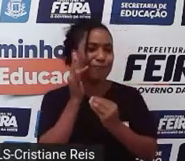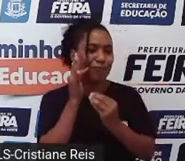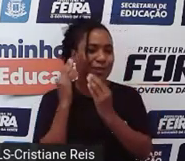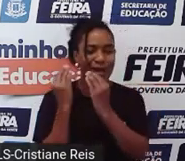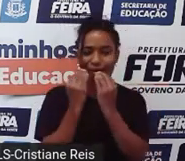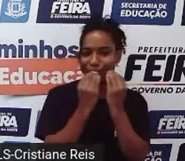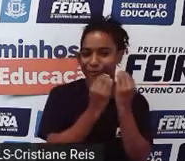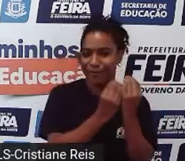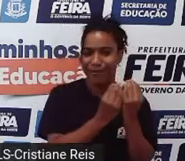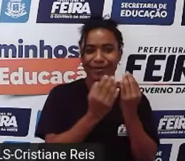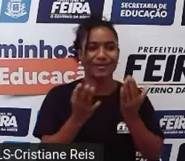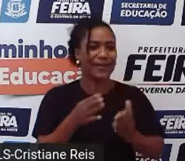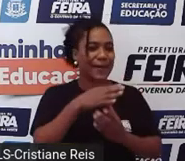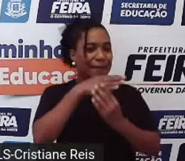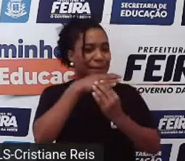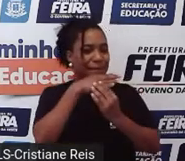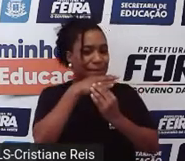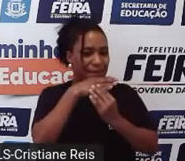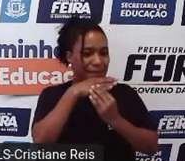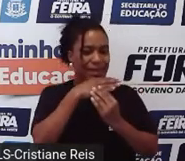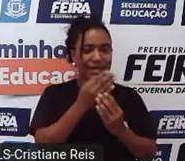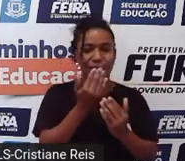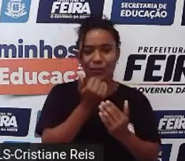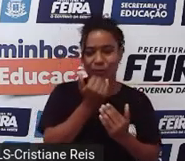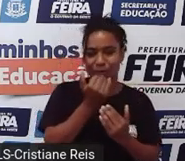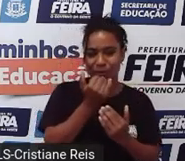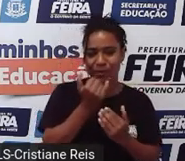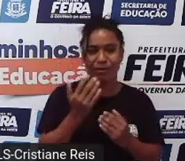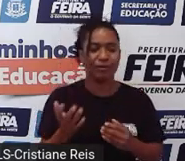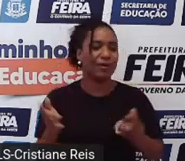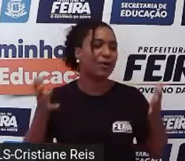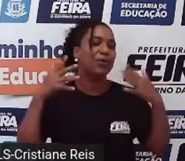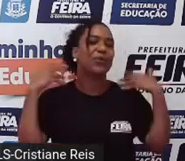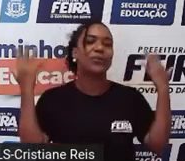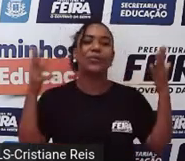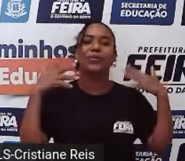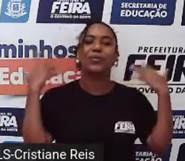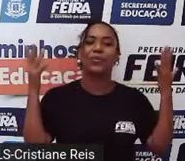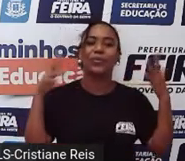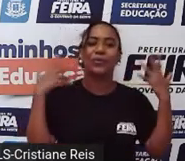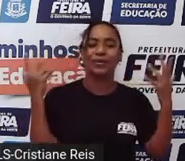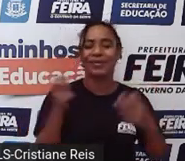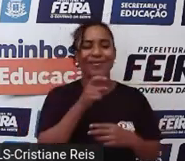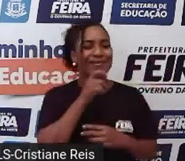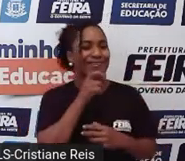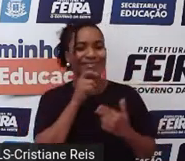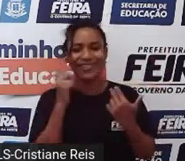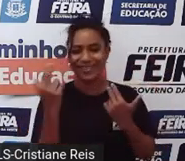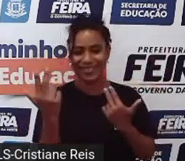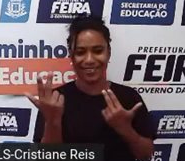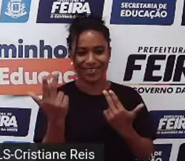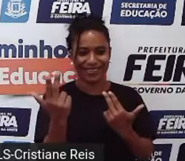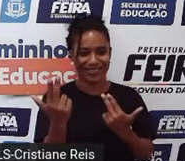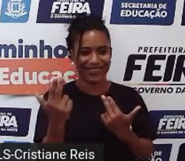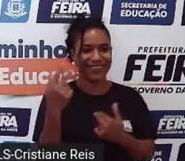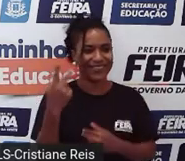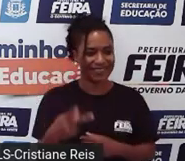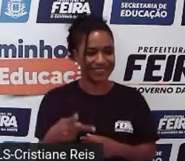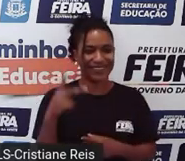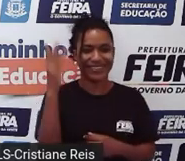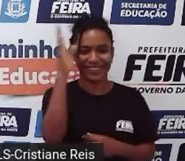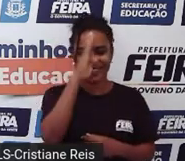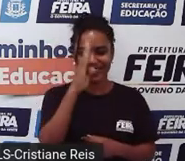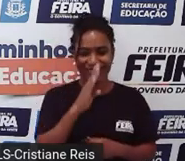manga. E eles não fazem, no verão e no inverno, nada que seja diferente de nós. Mas tem algo diferente